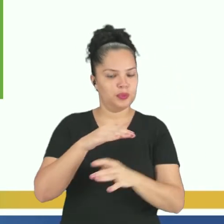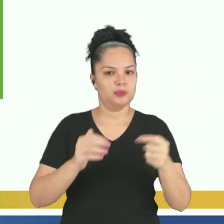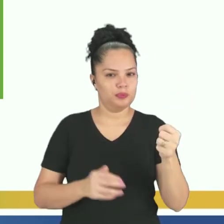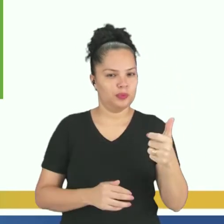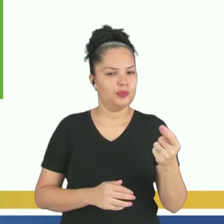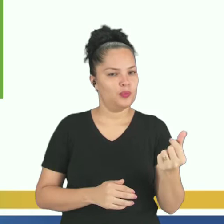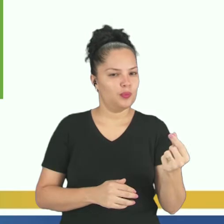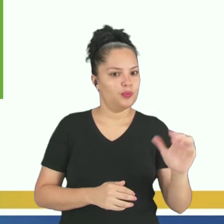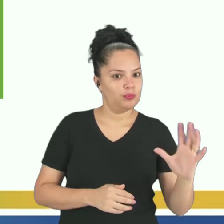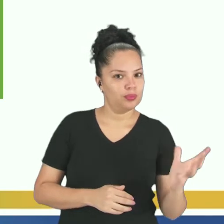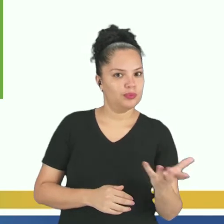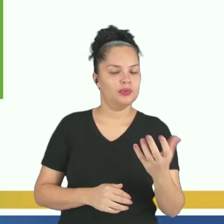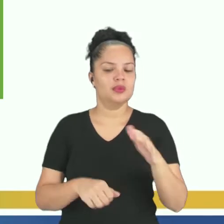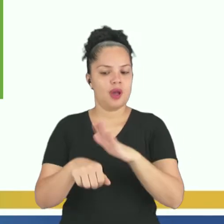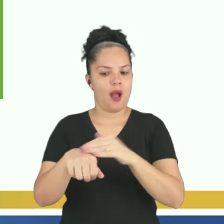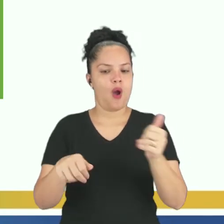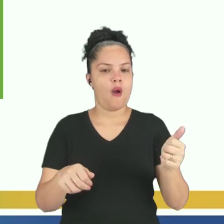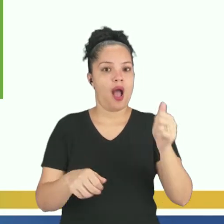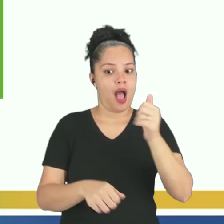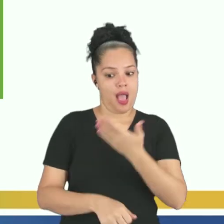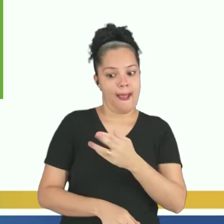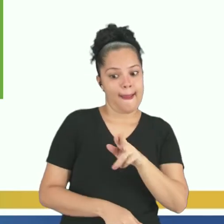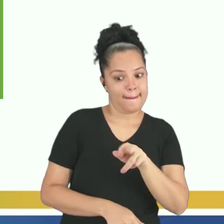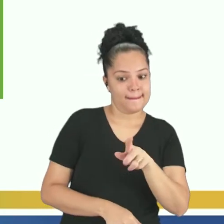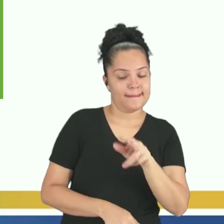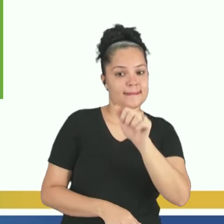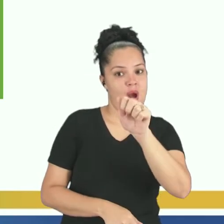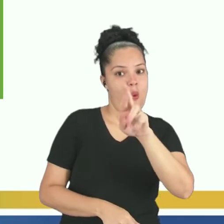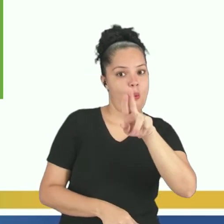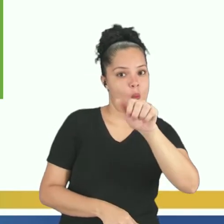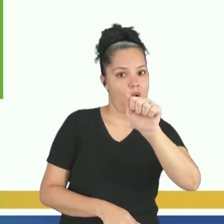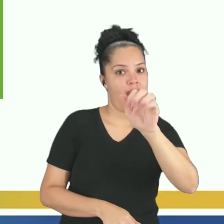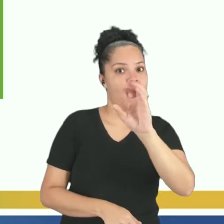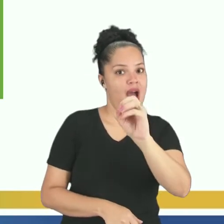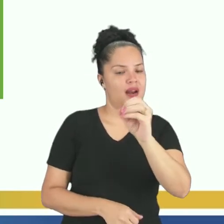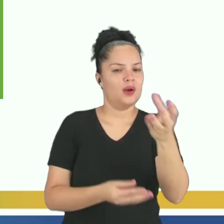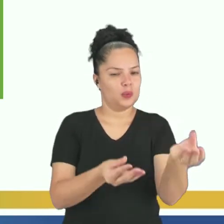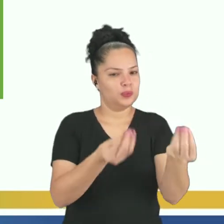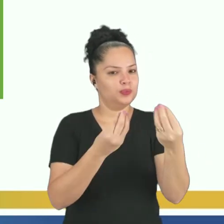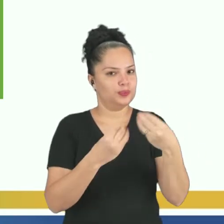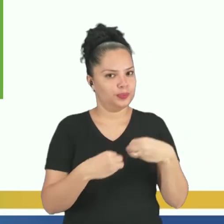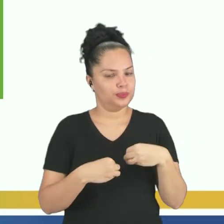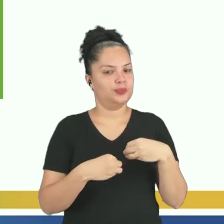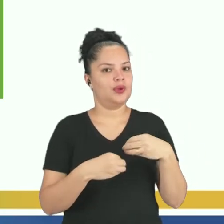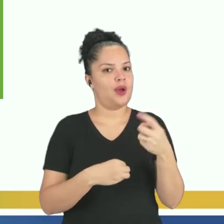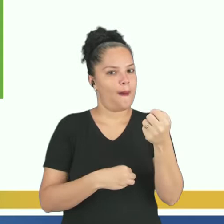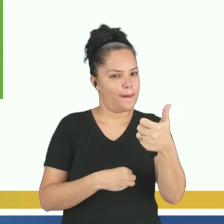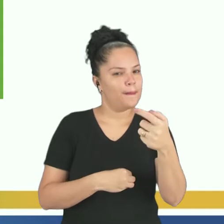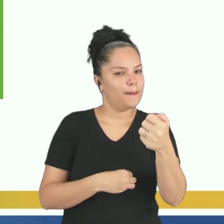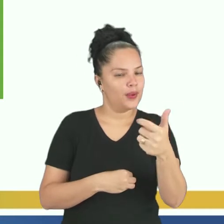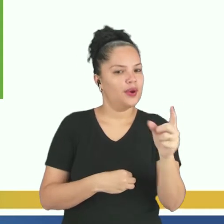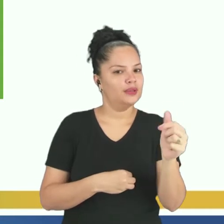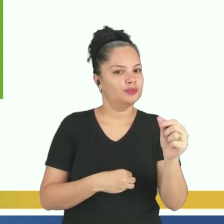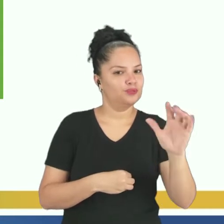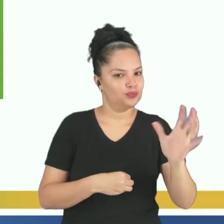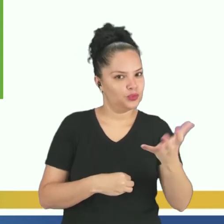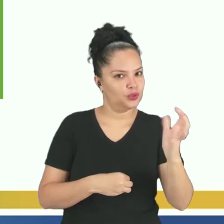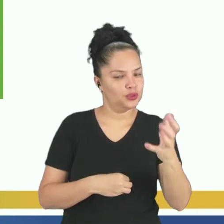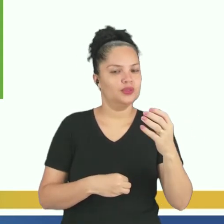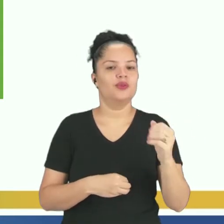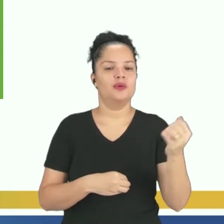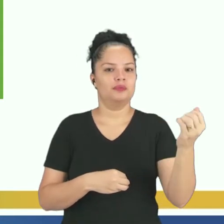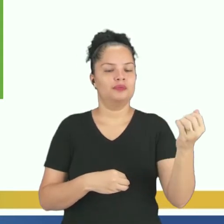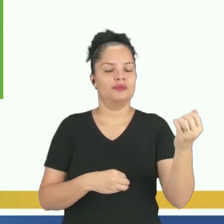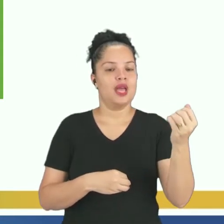dia, Emmanuel chamou seu irmão, que se chamava Arão, para doar-lhe algumas moedas presentes no cofre. Emmanuel disse, vamos